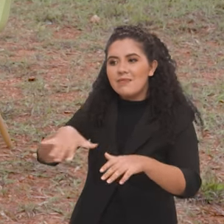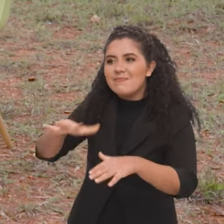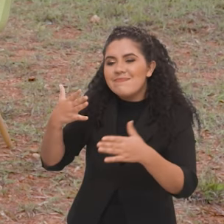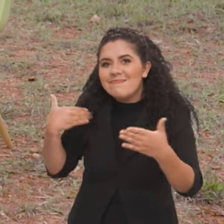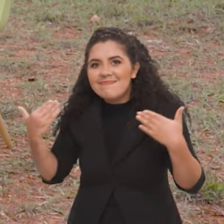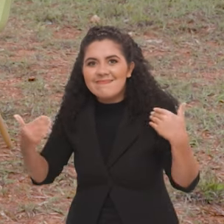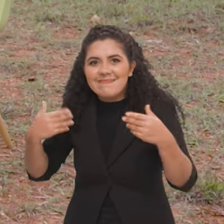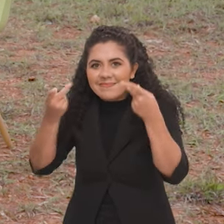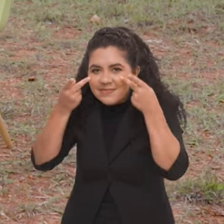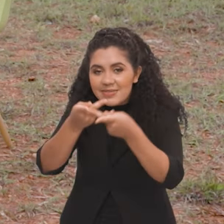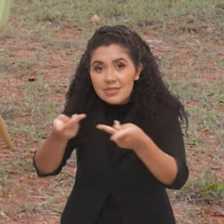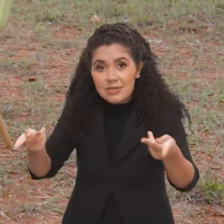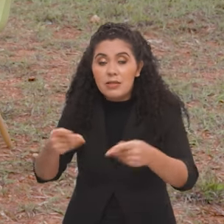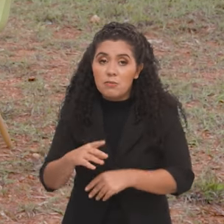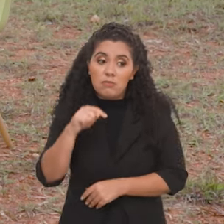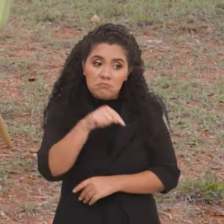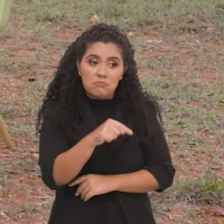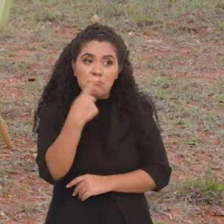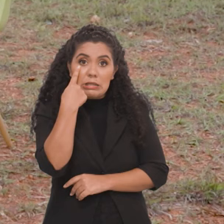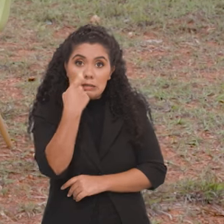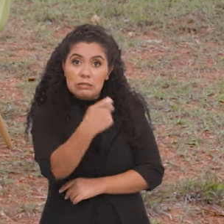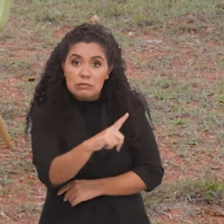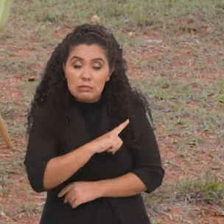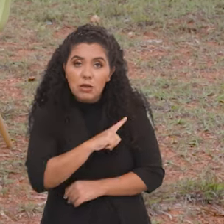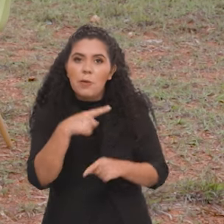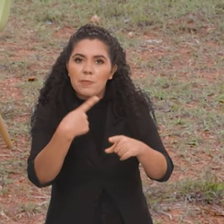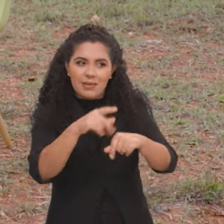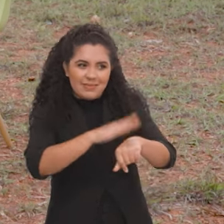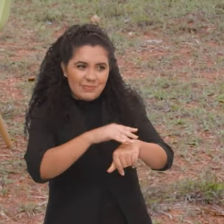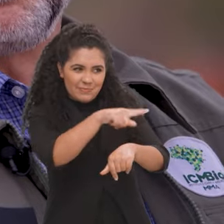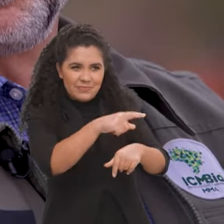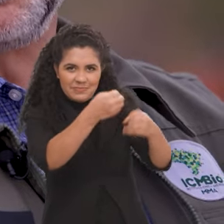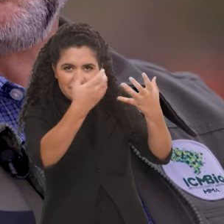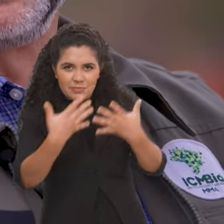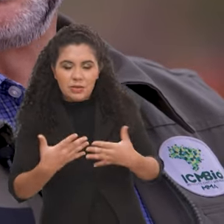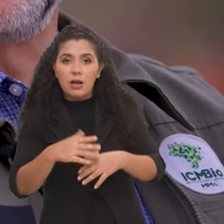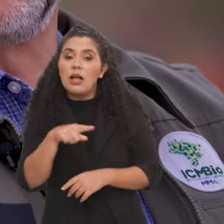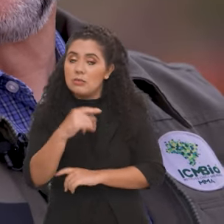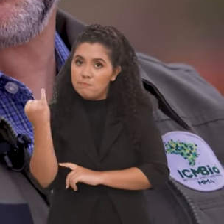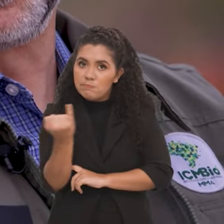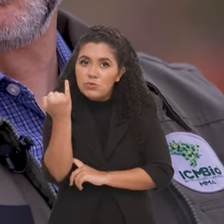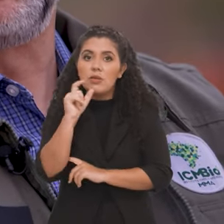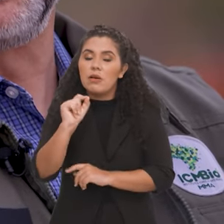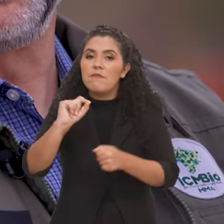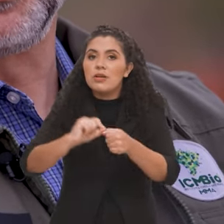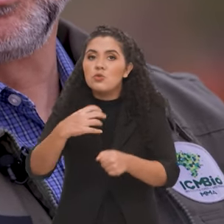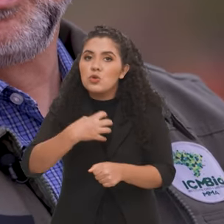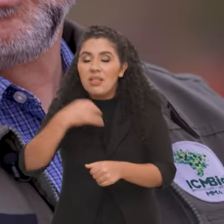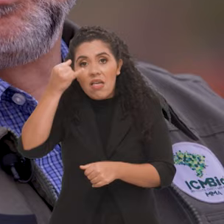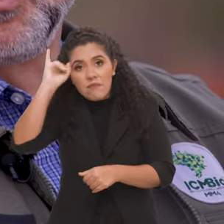Então, acho que isso é interessante, mas como você mesmo alertou, é fundamental fazer isso de uma forma que não